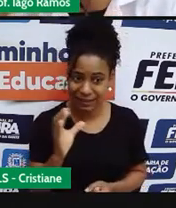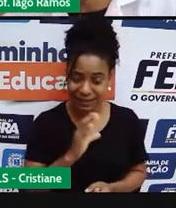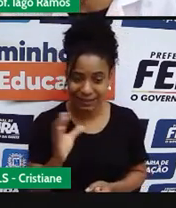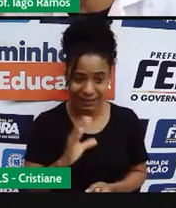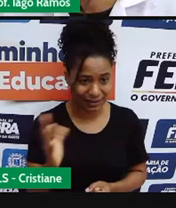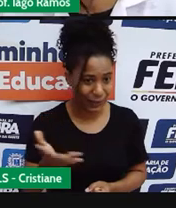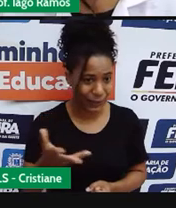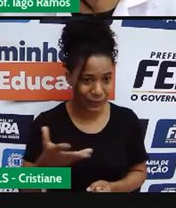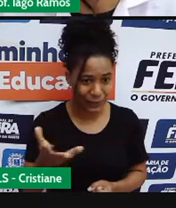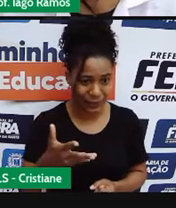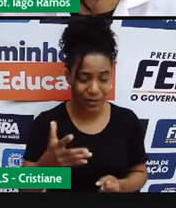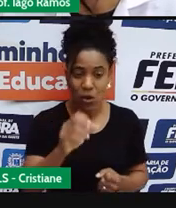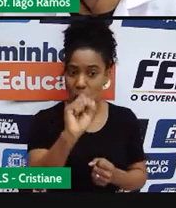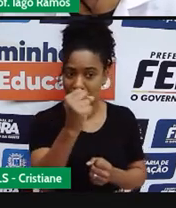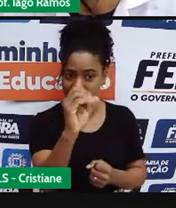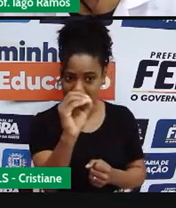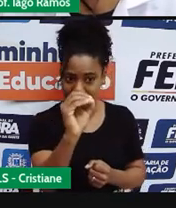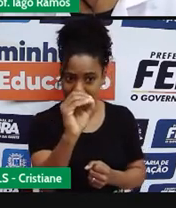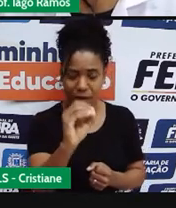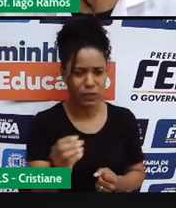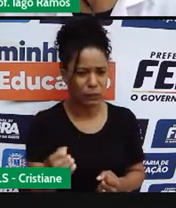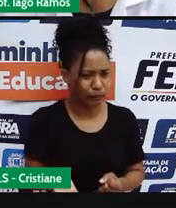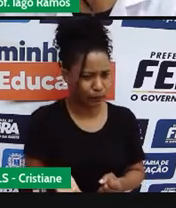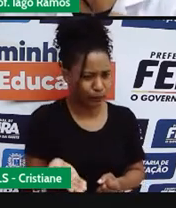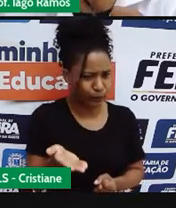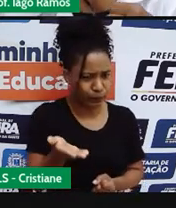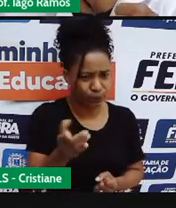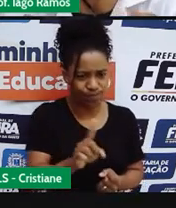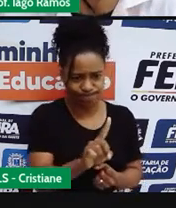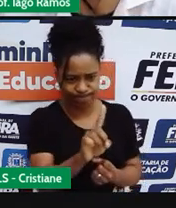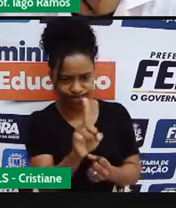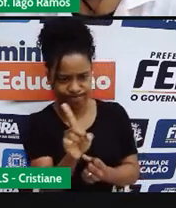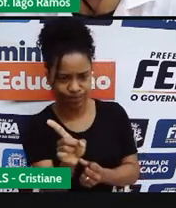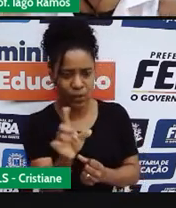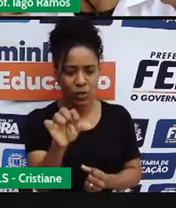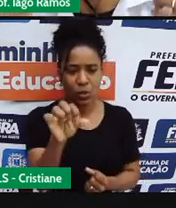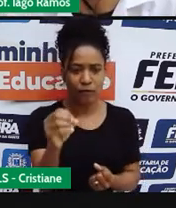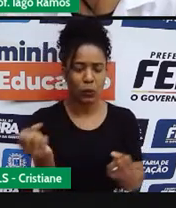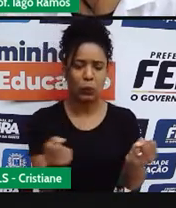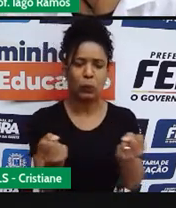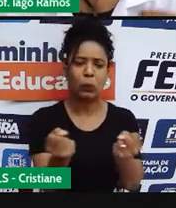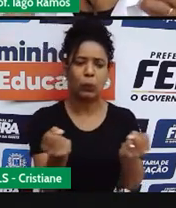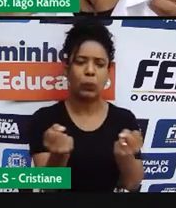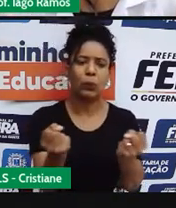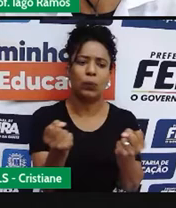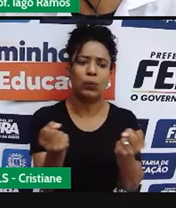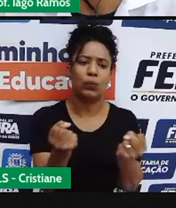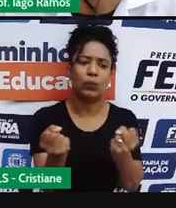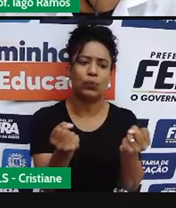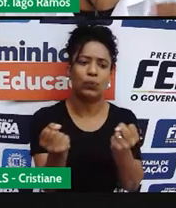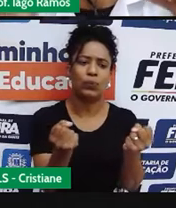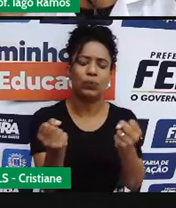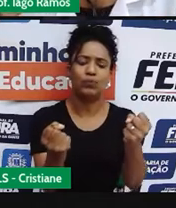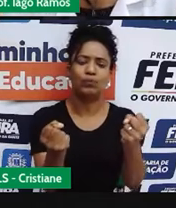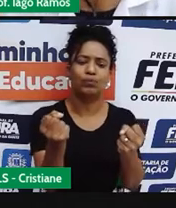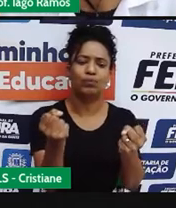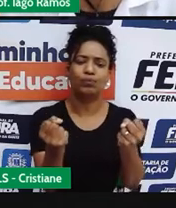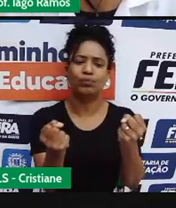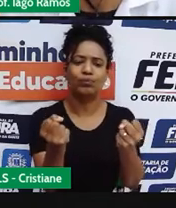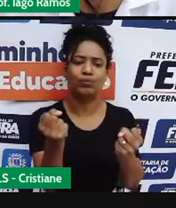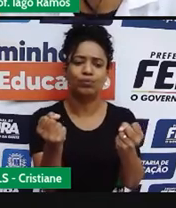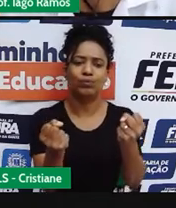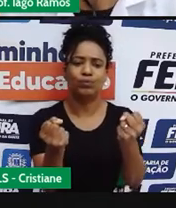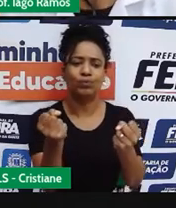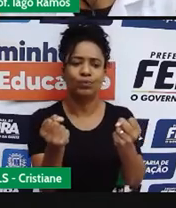90 quilômetros por hora, você vai dirigir mais rápido. O carro estará se